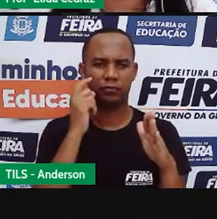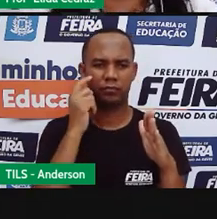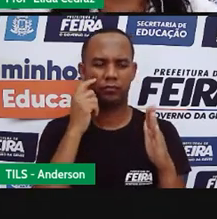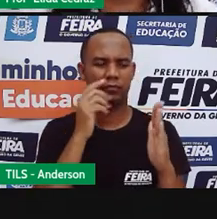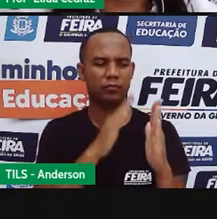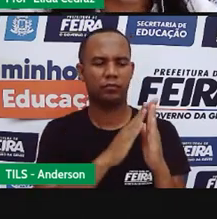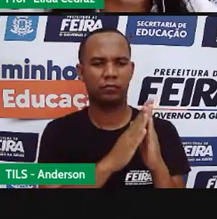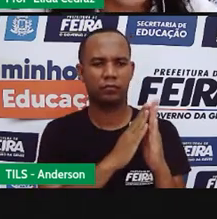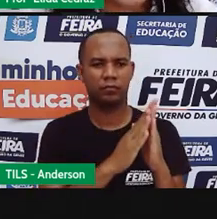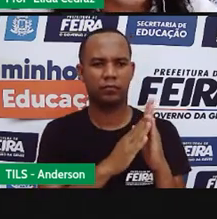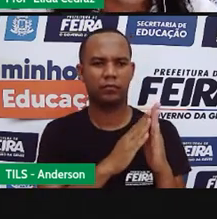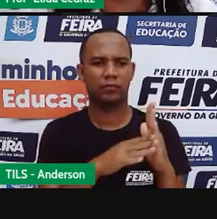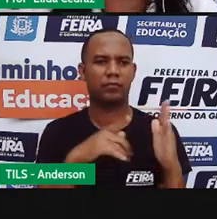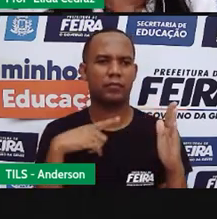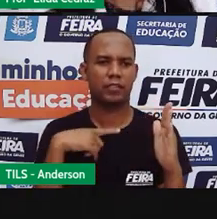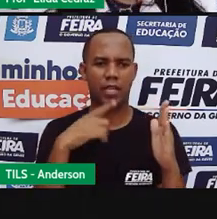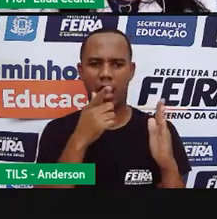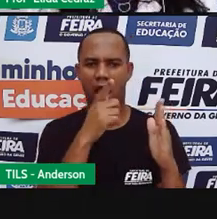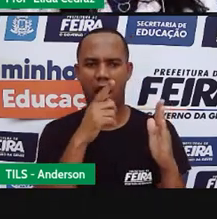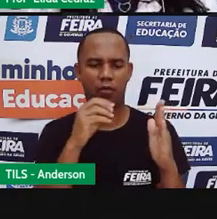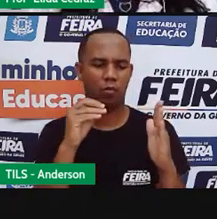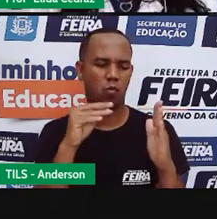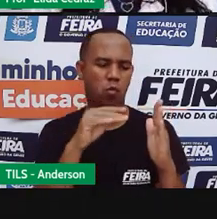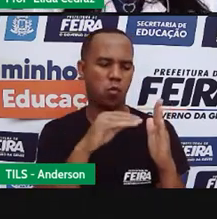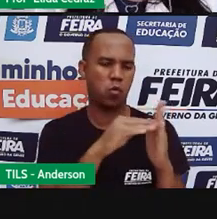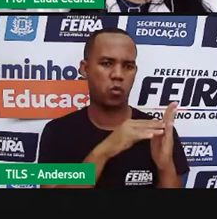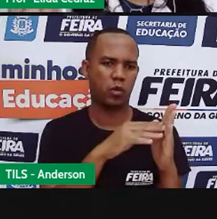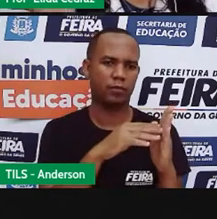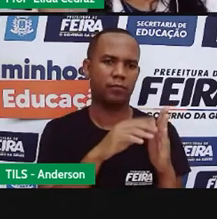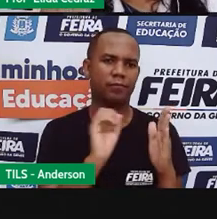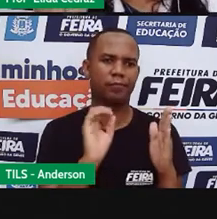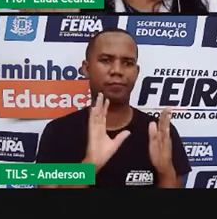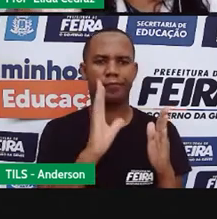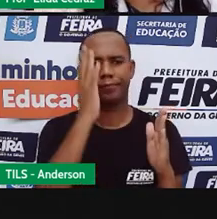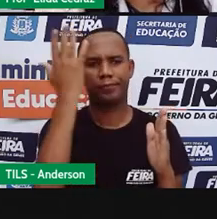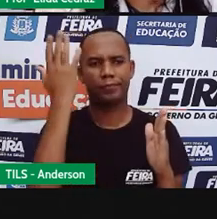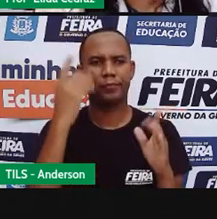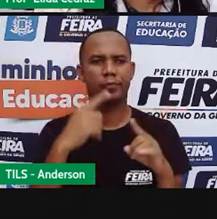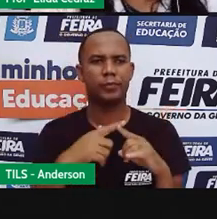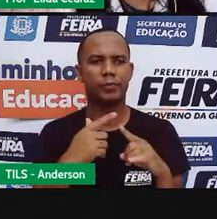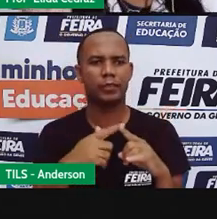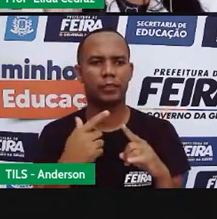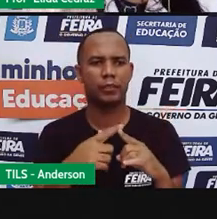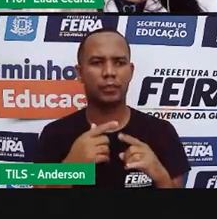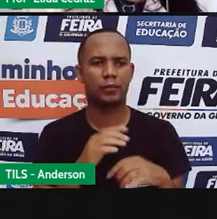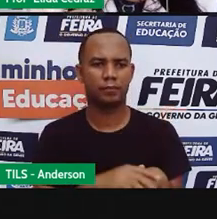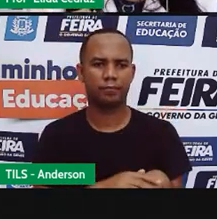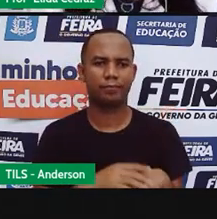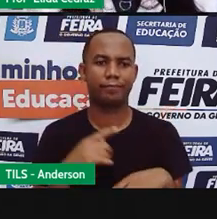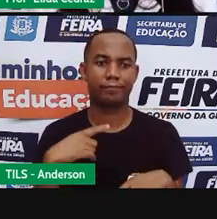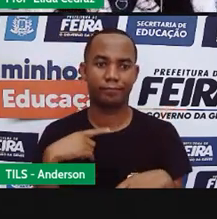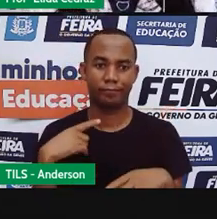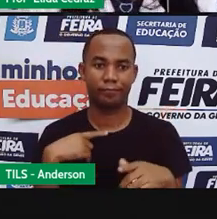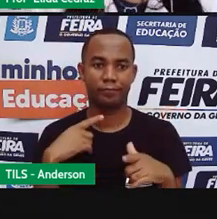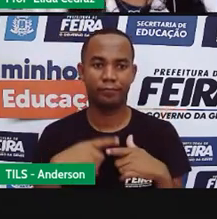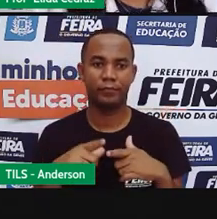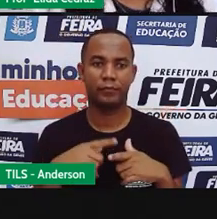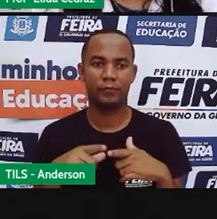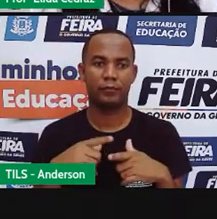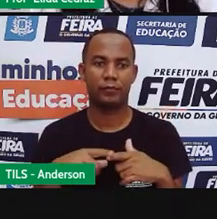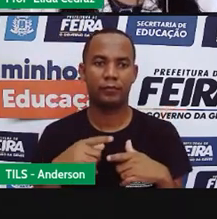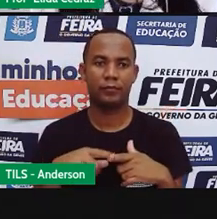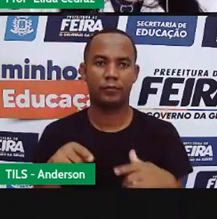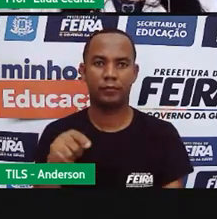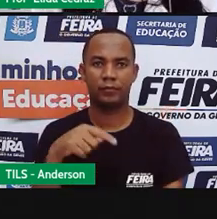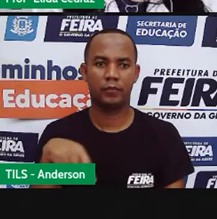o nome disso é infiltração e por que isso acontece? porque o tijolo é permeado e quando